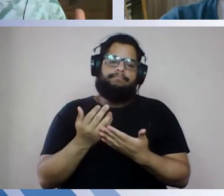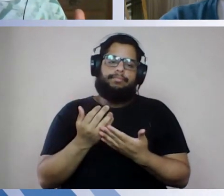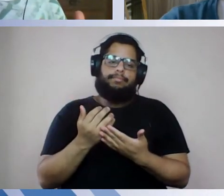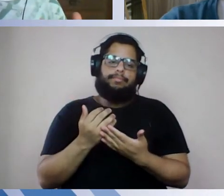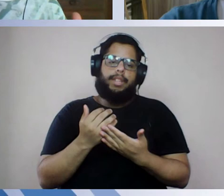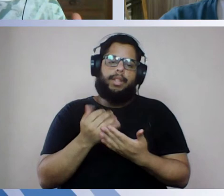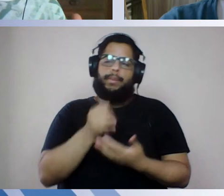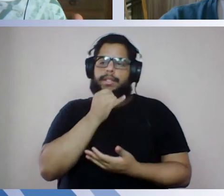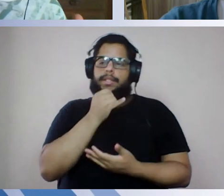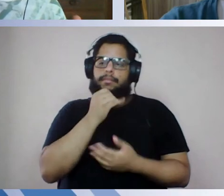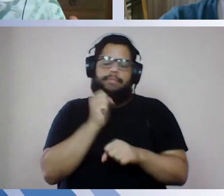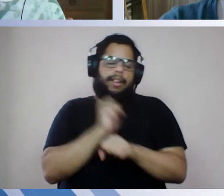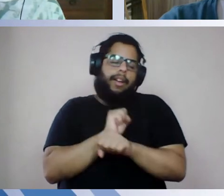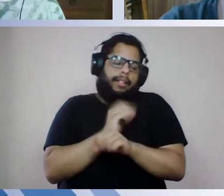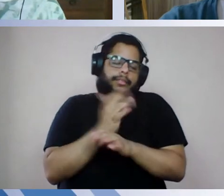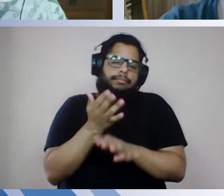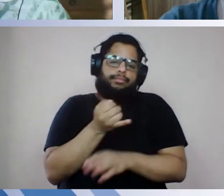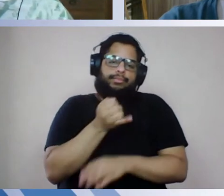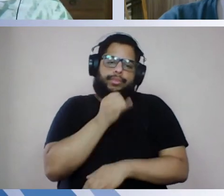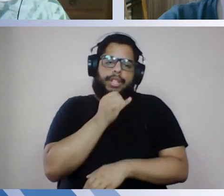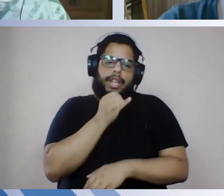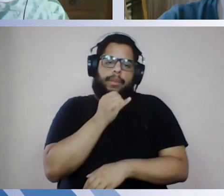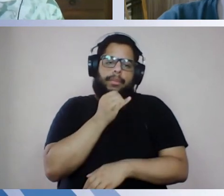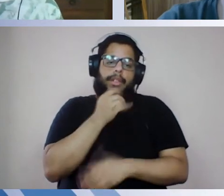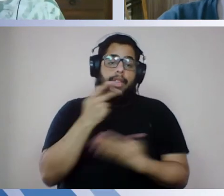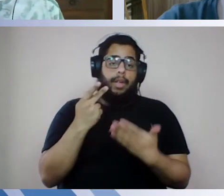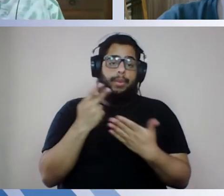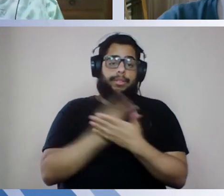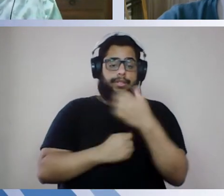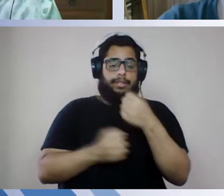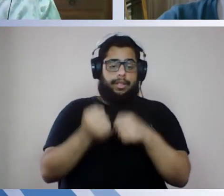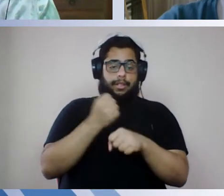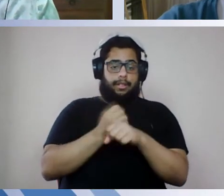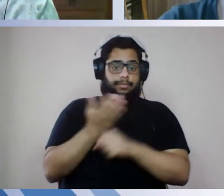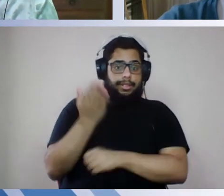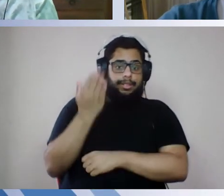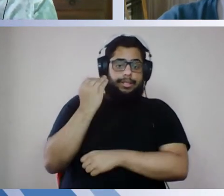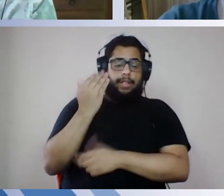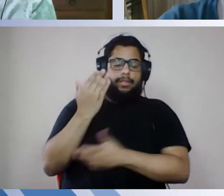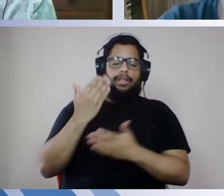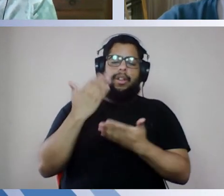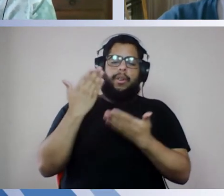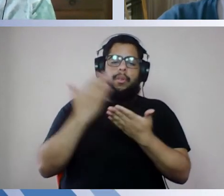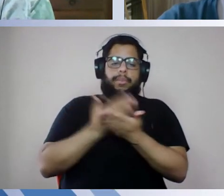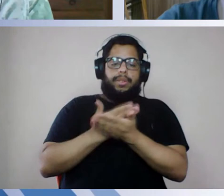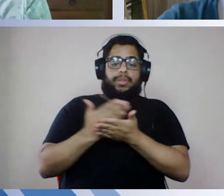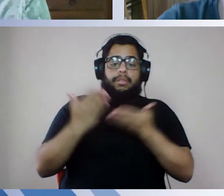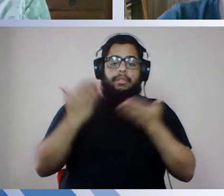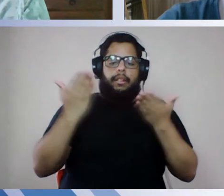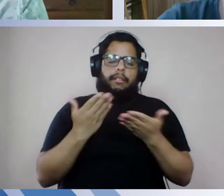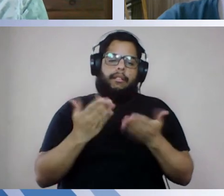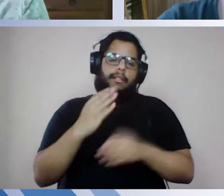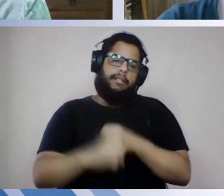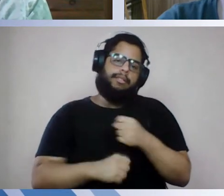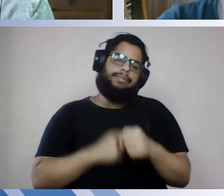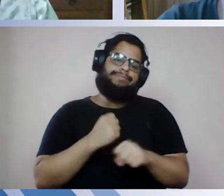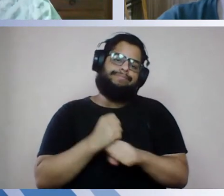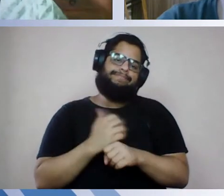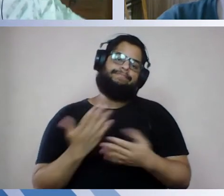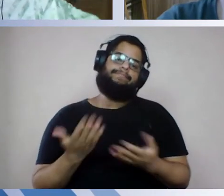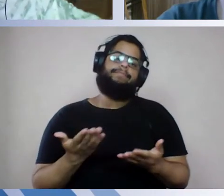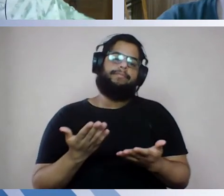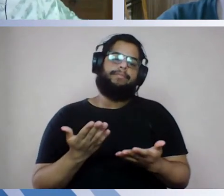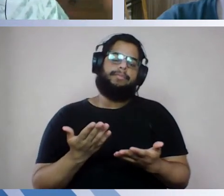aquilo que era para acontecer há um ano atrás, agora que está sendo pensado nele, né, para que aconteça,